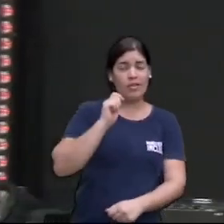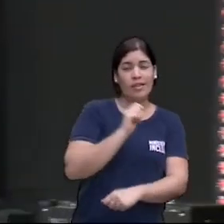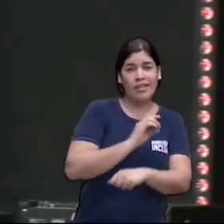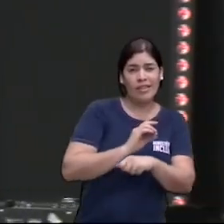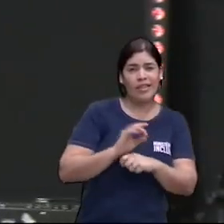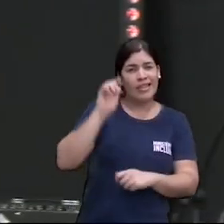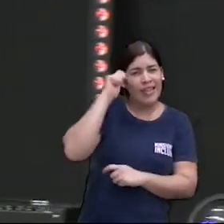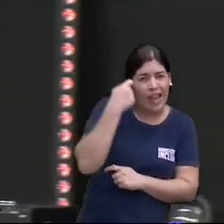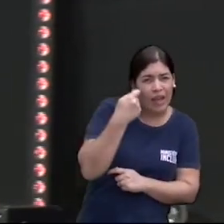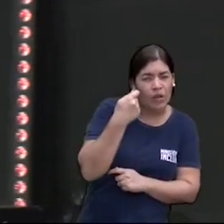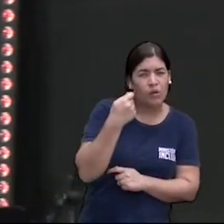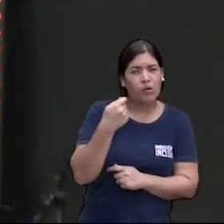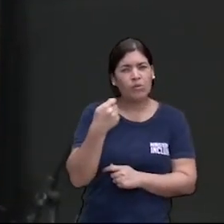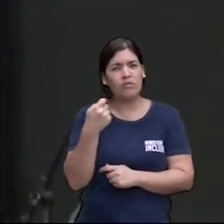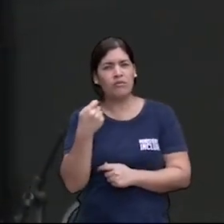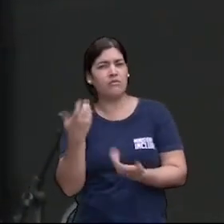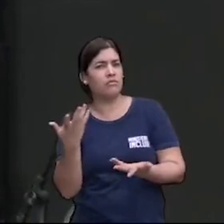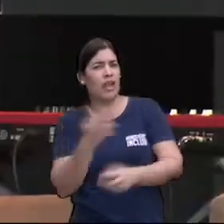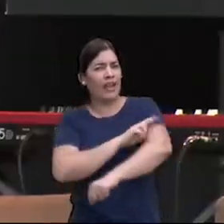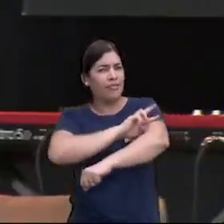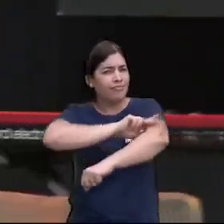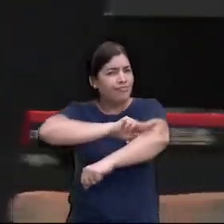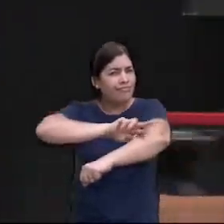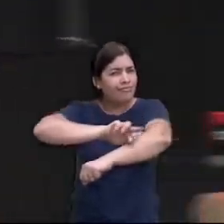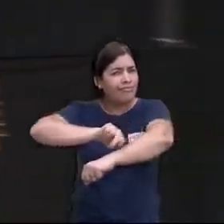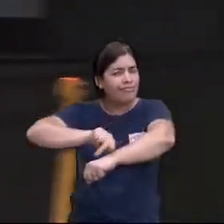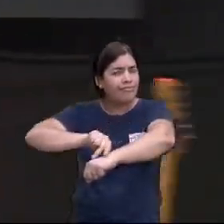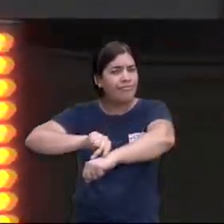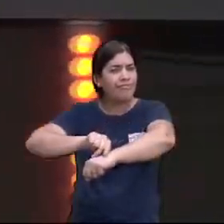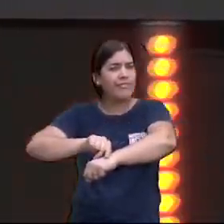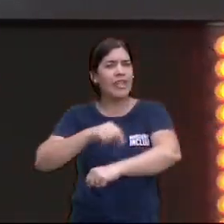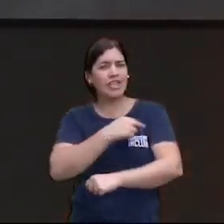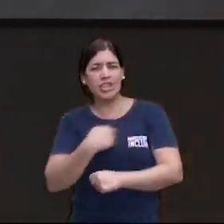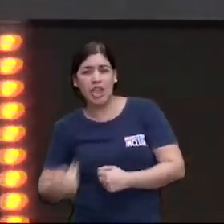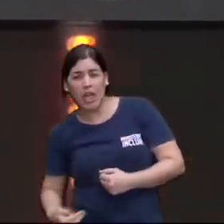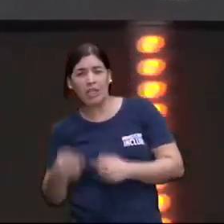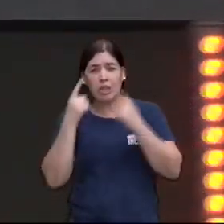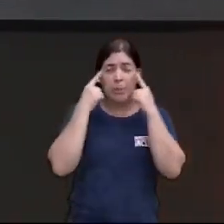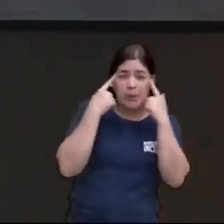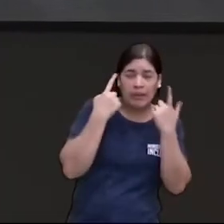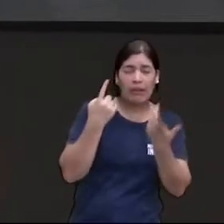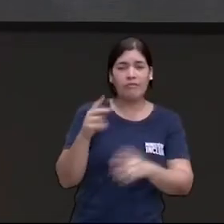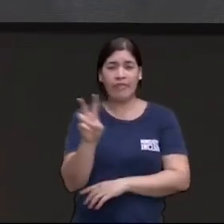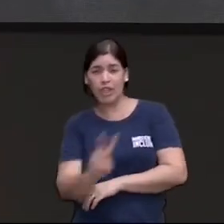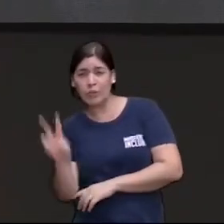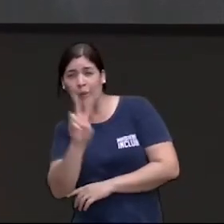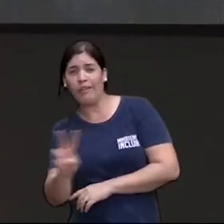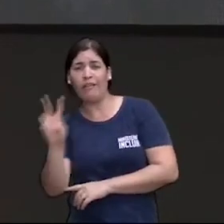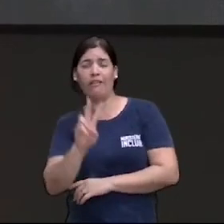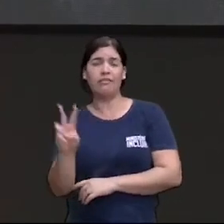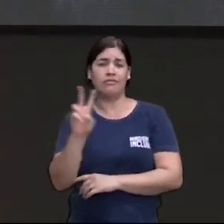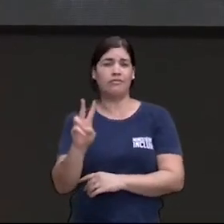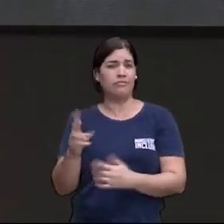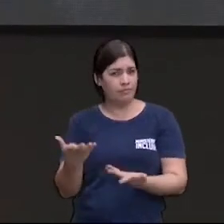amou mameluco amou japonês amou venezuelano amou cubano